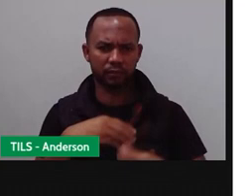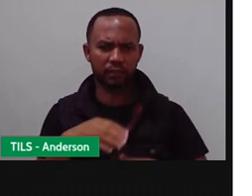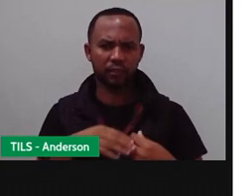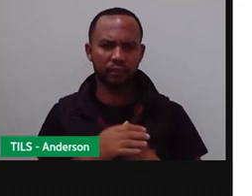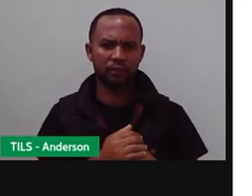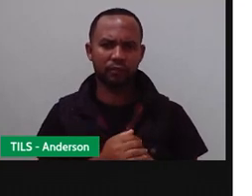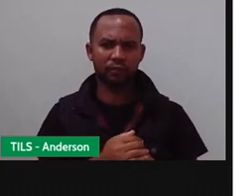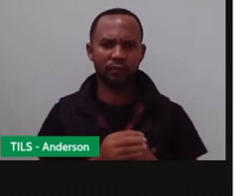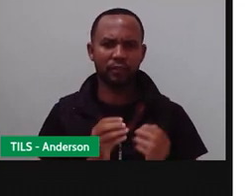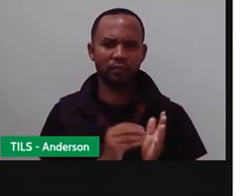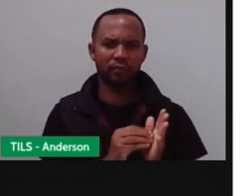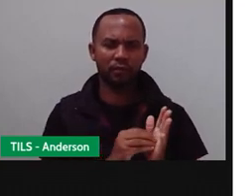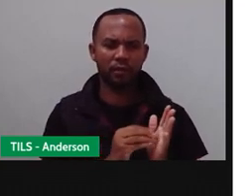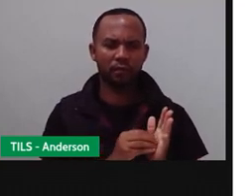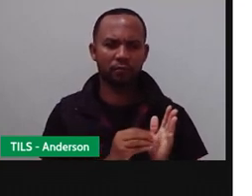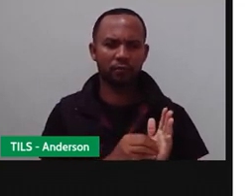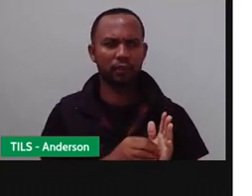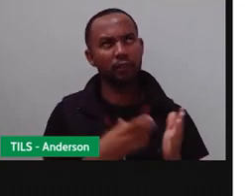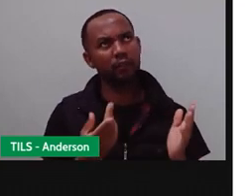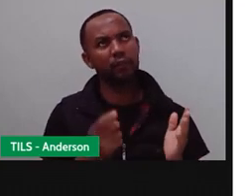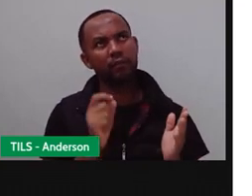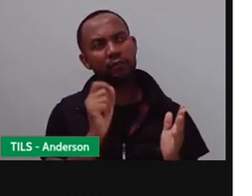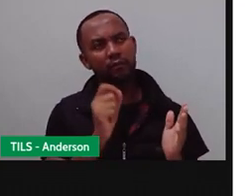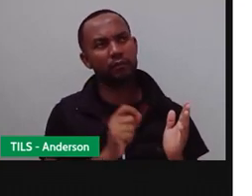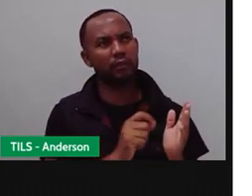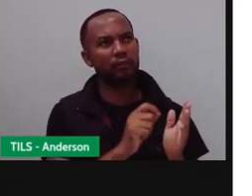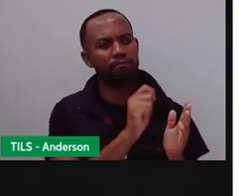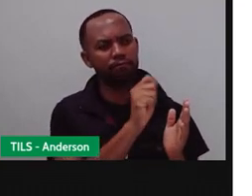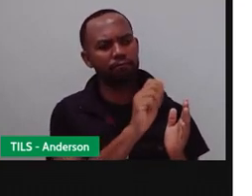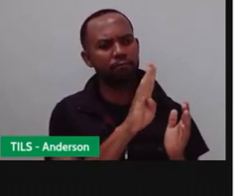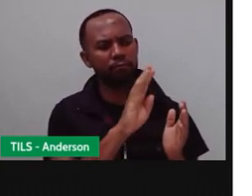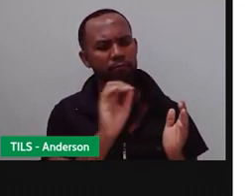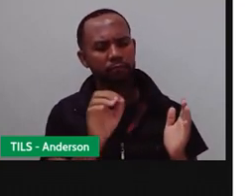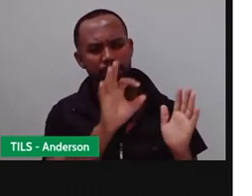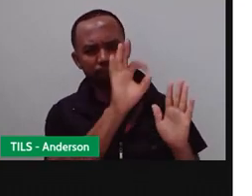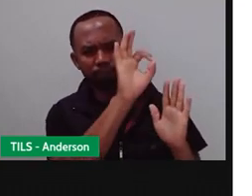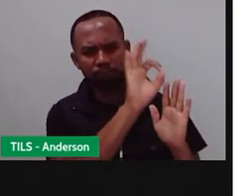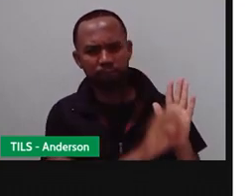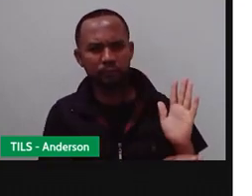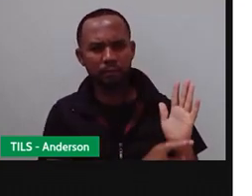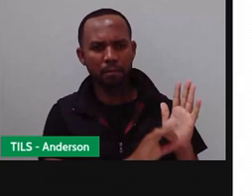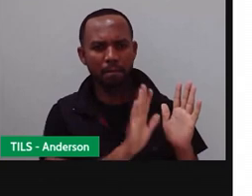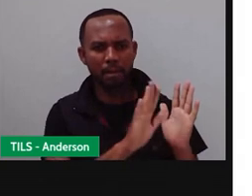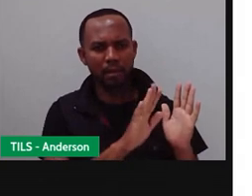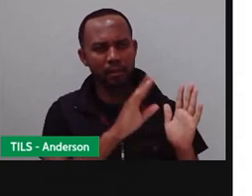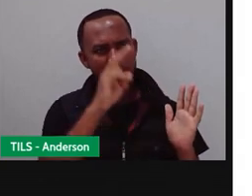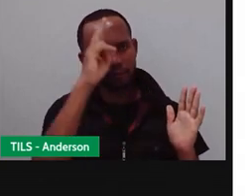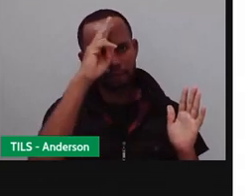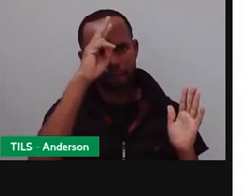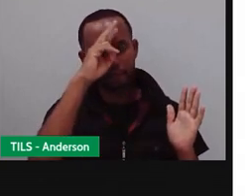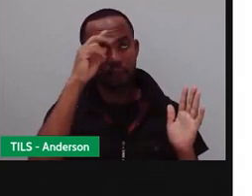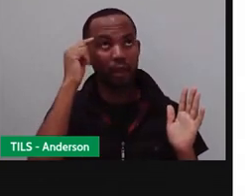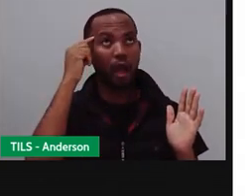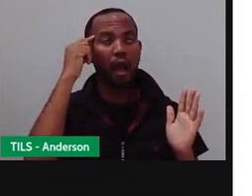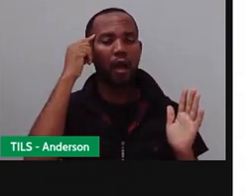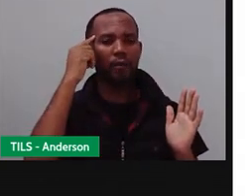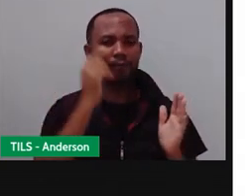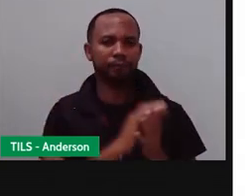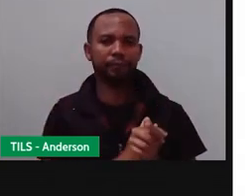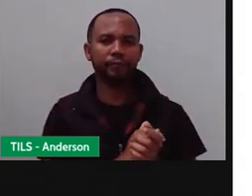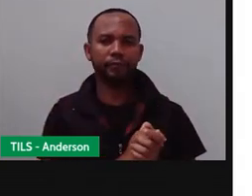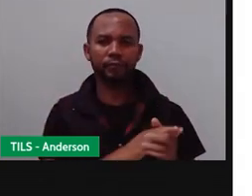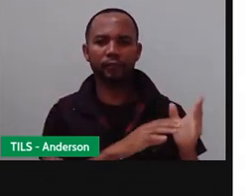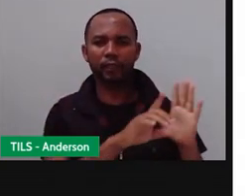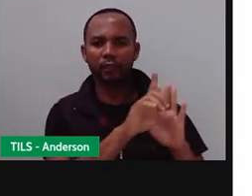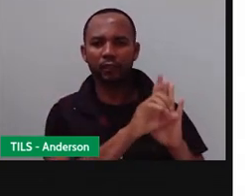alfabética, não está em ordem de importância, não isso? E nem de preferência. Ela está em ordem das lembranças da própria. A minha lista para ir